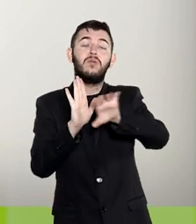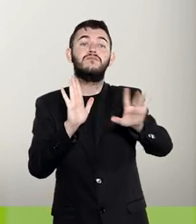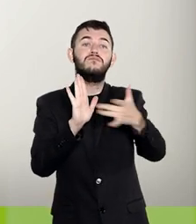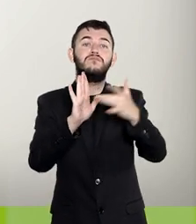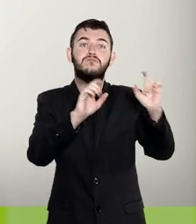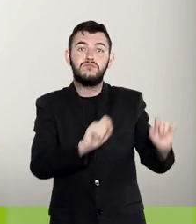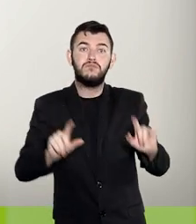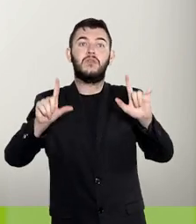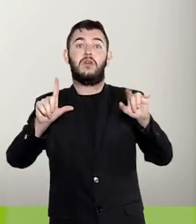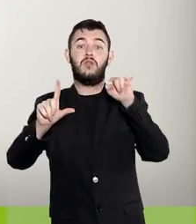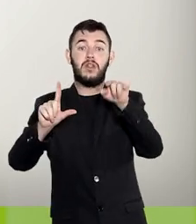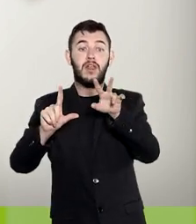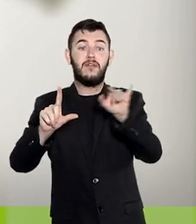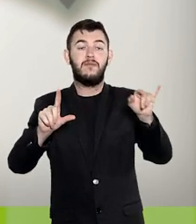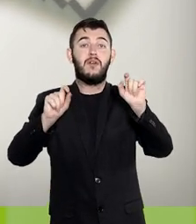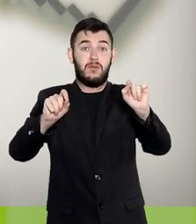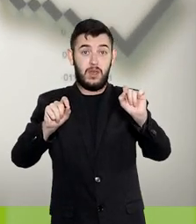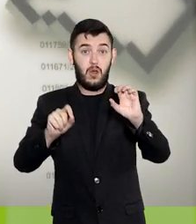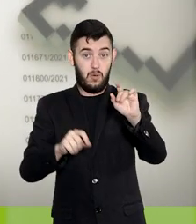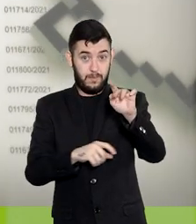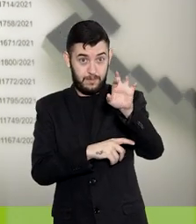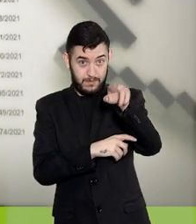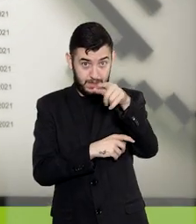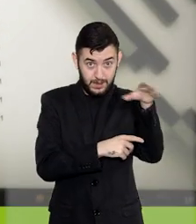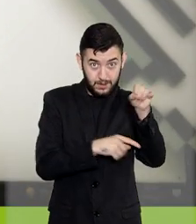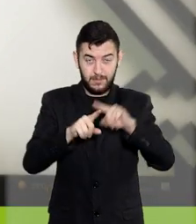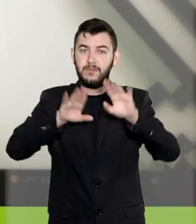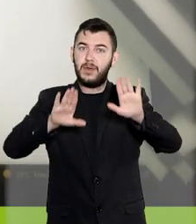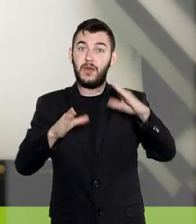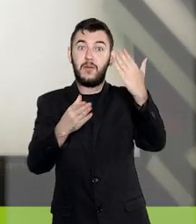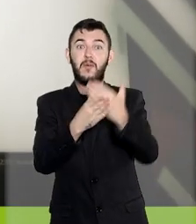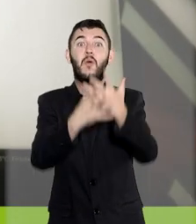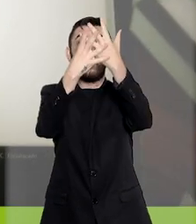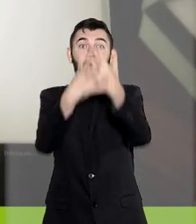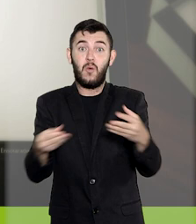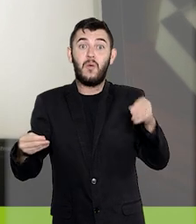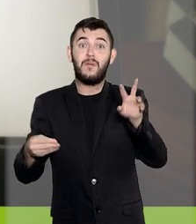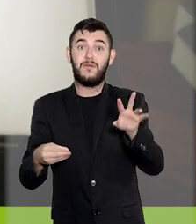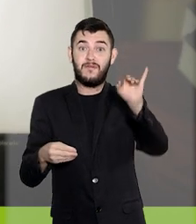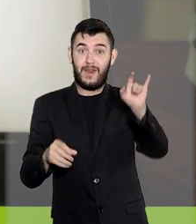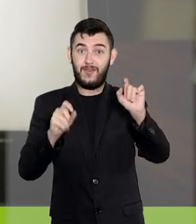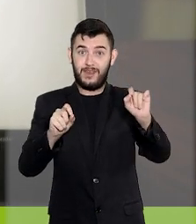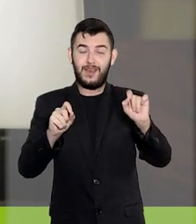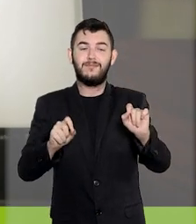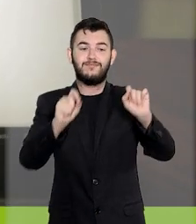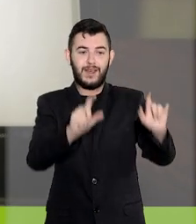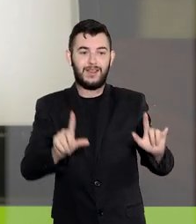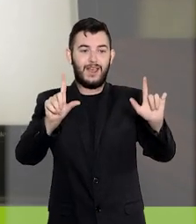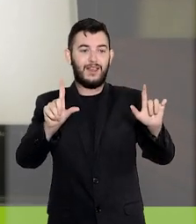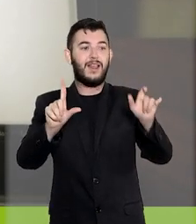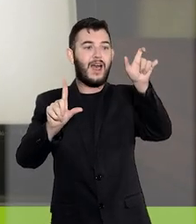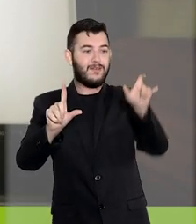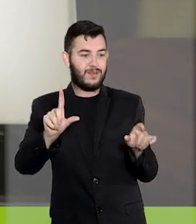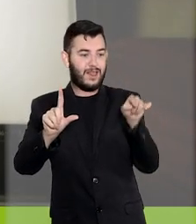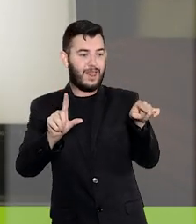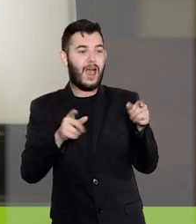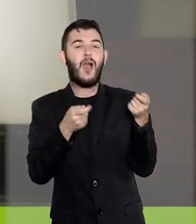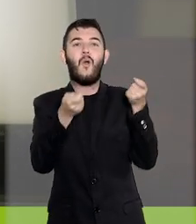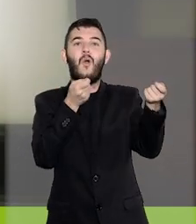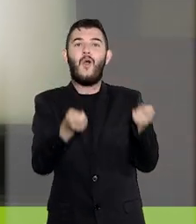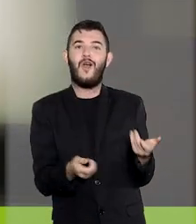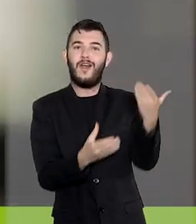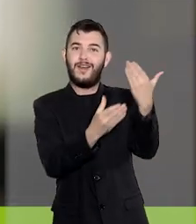confirmando a operação. Automaticamente, o processo irá desaparecer da tela Controle de Processos.